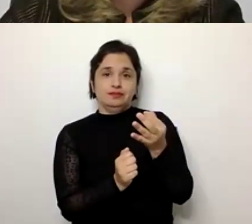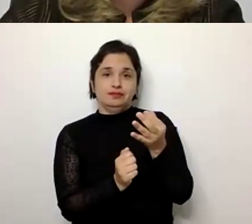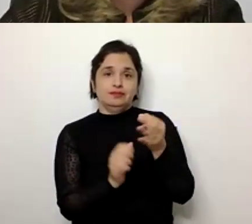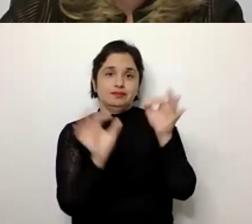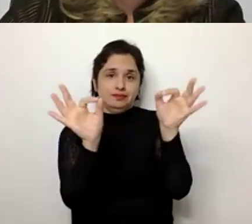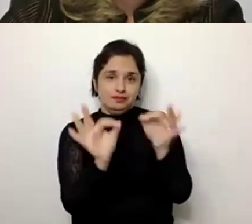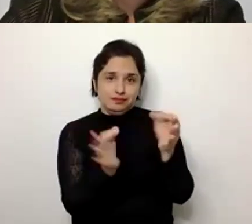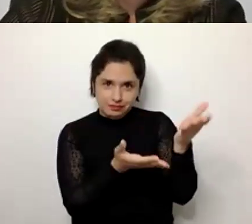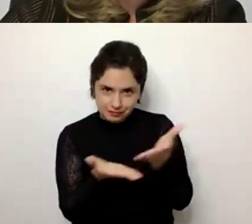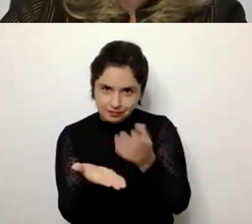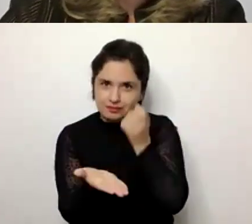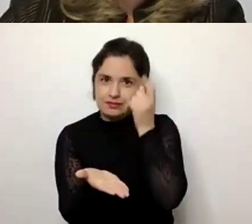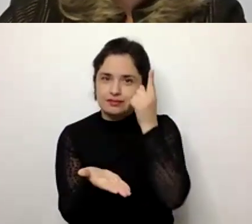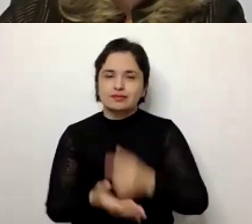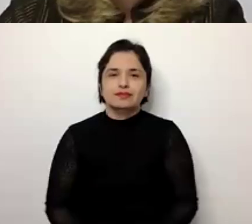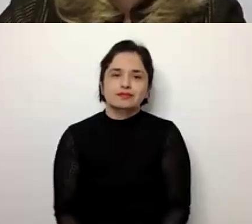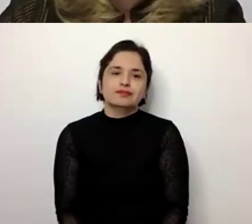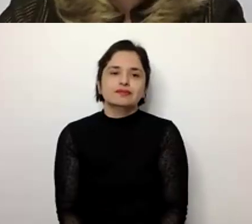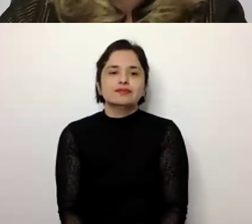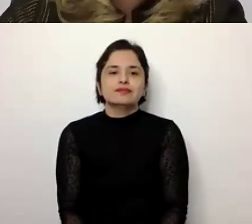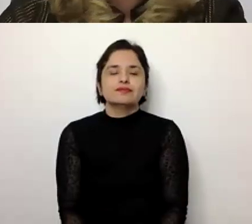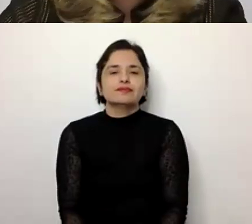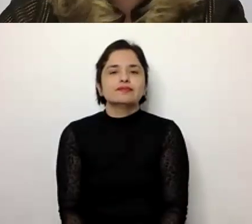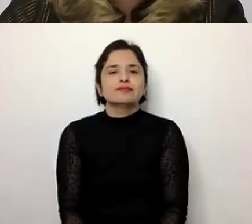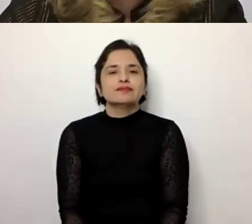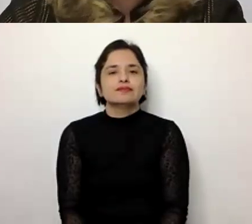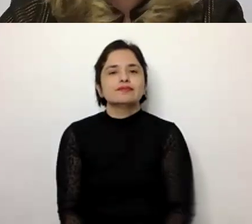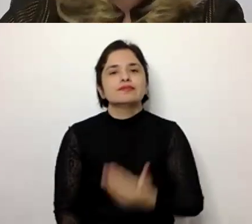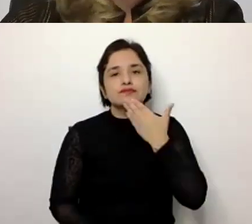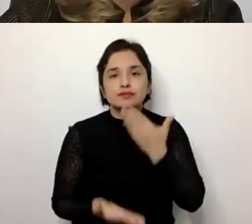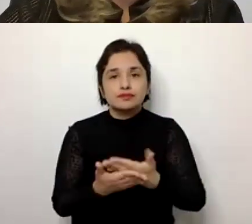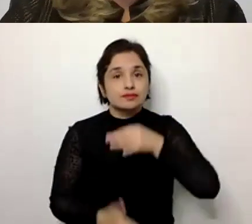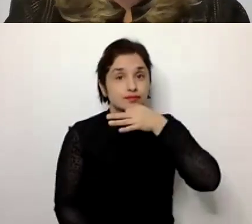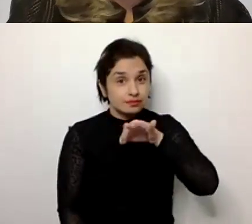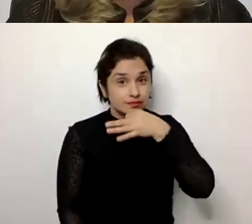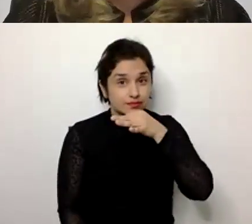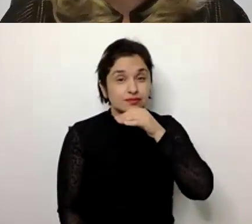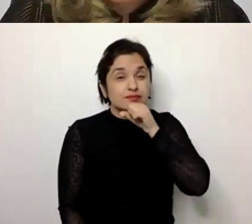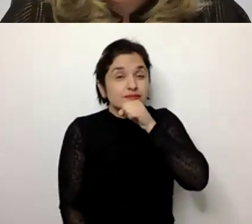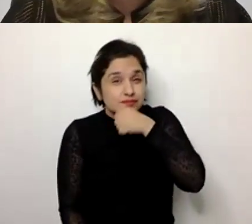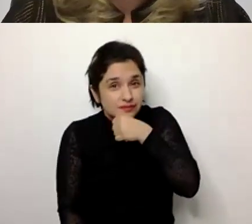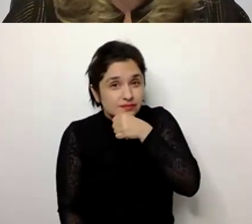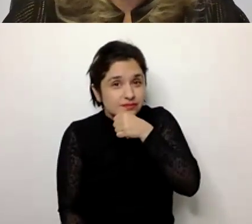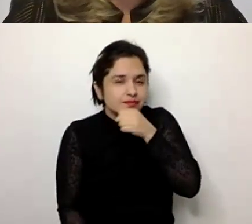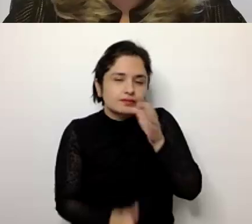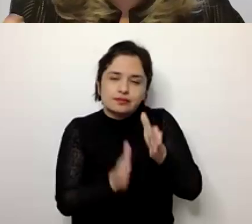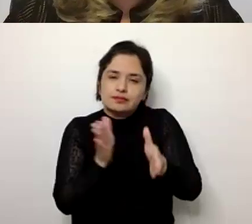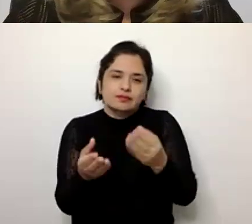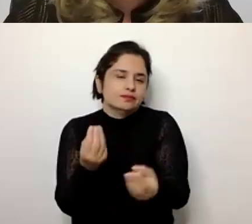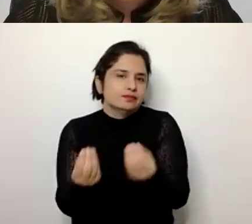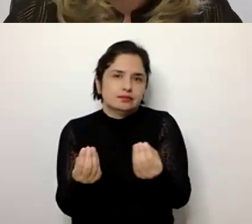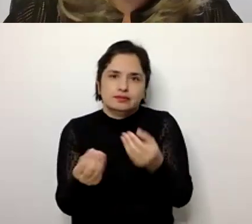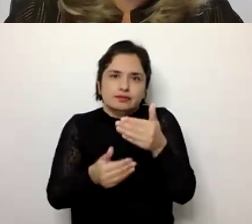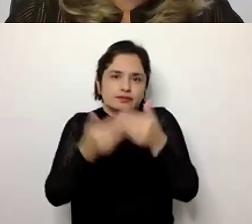invitação quando falamos do envelhecimento, estamos falando de algo quase óbvio, que são as